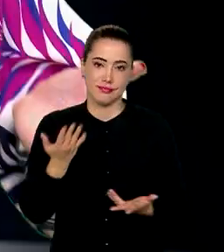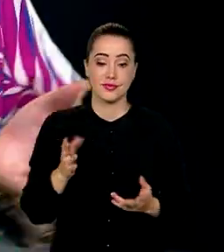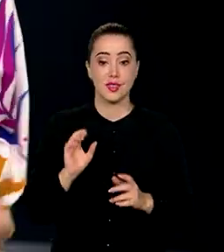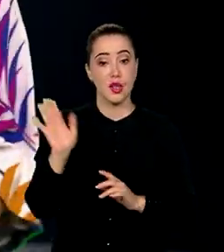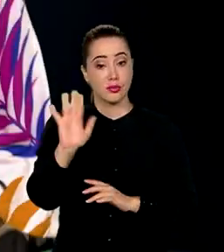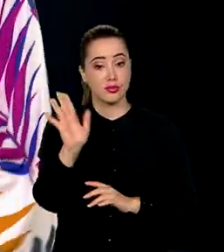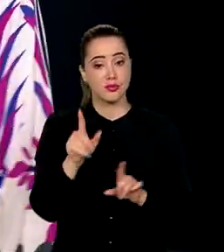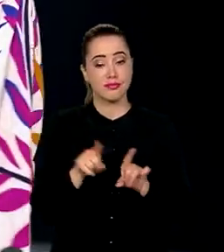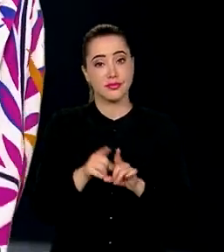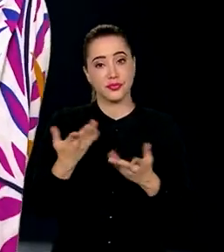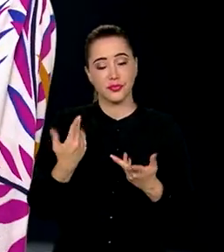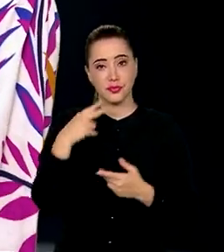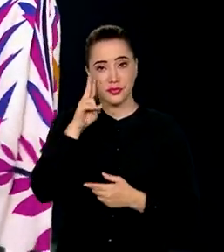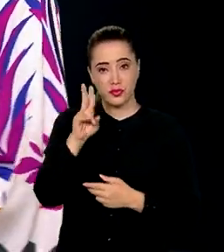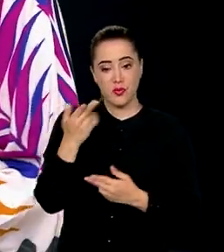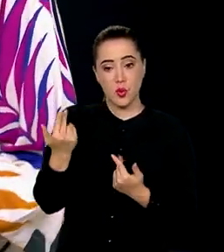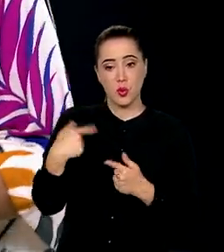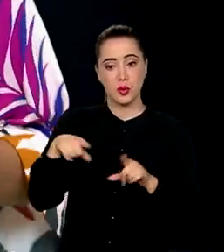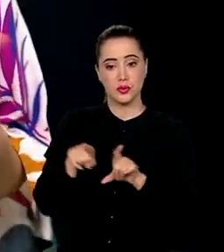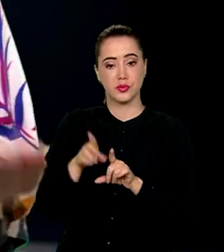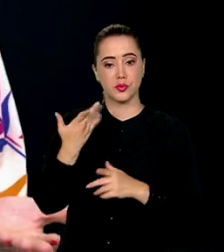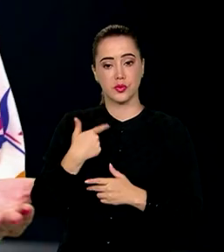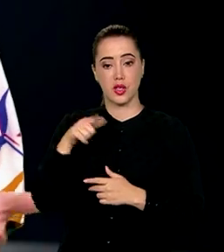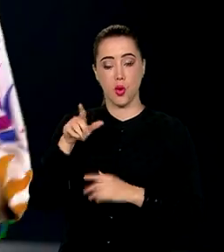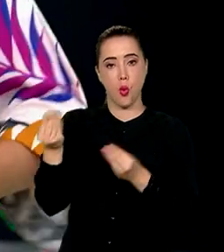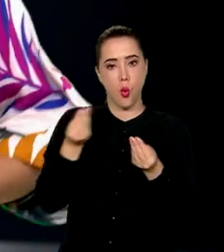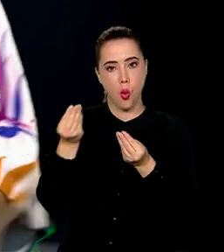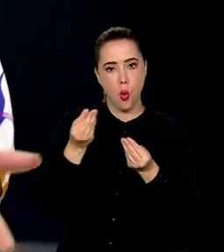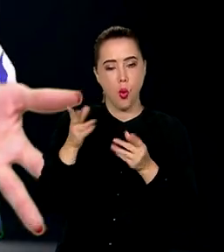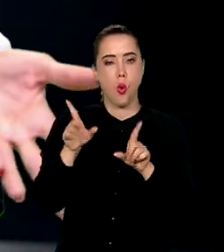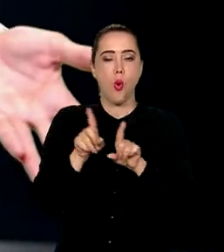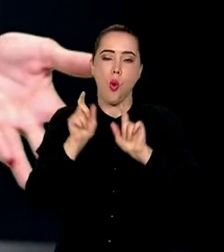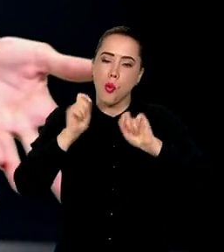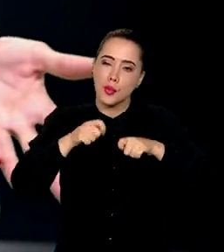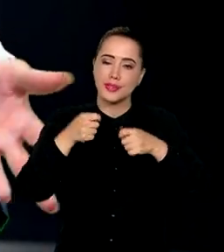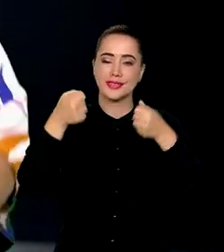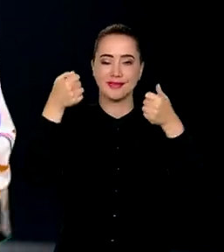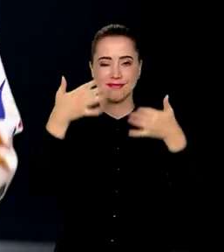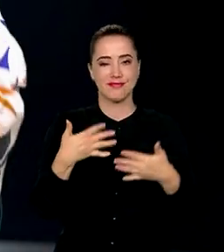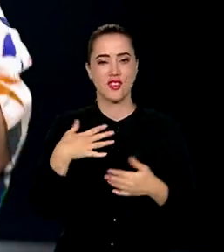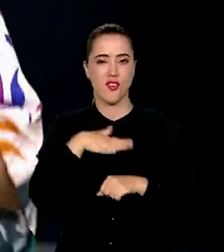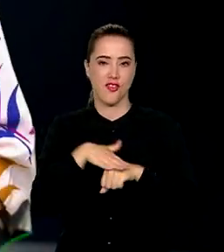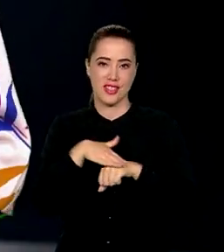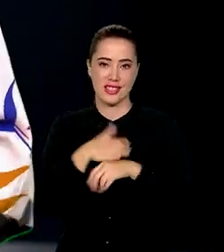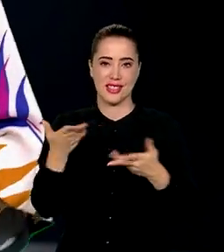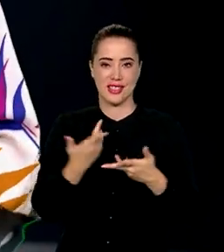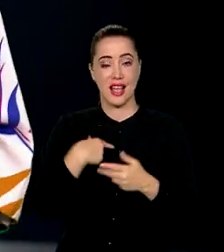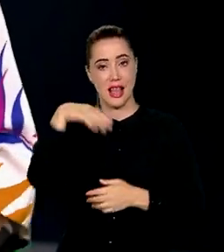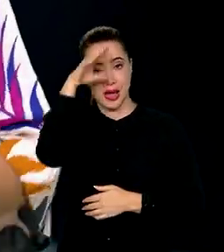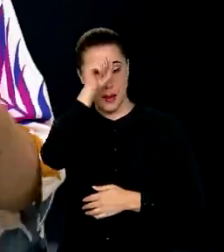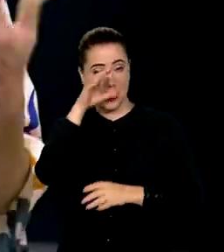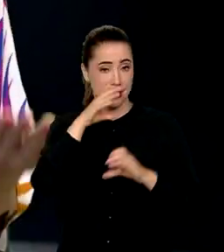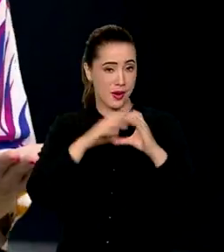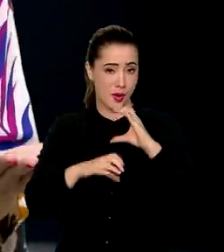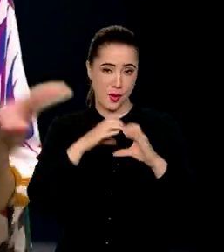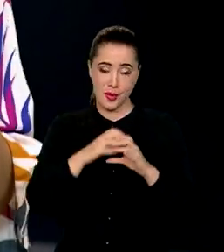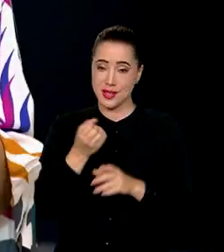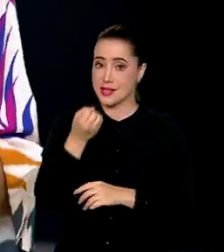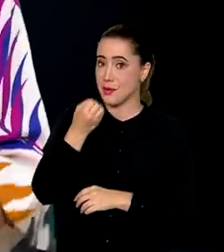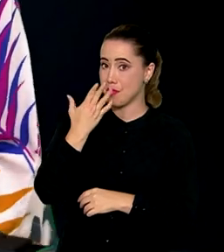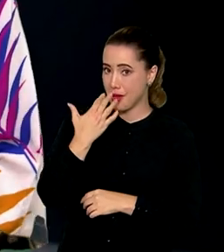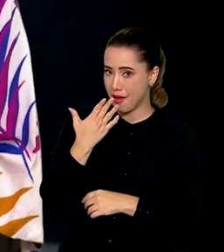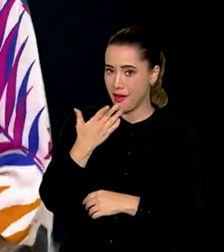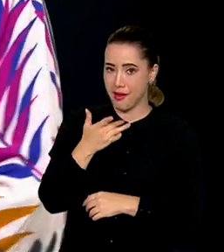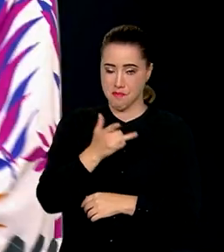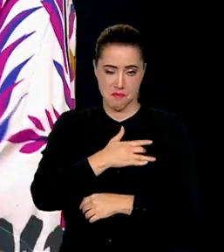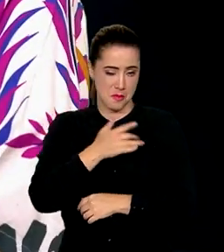Ei, quer dominar como eu a arte de falar em público? Segura essa dica e aprenda a se comunicar bem e